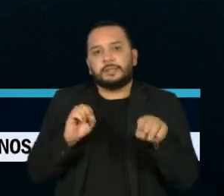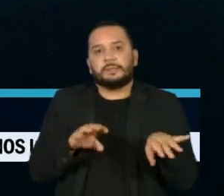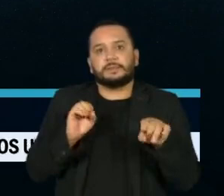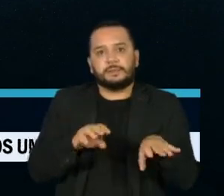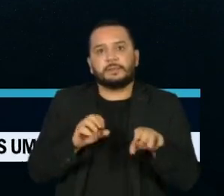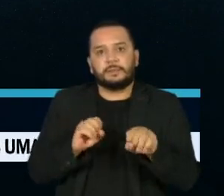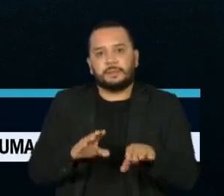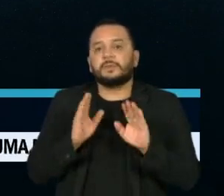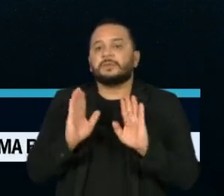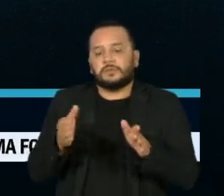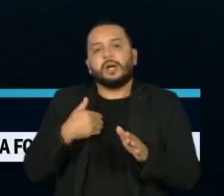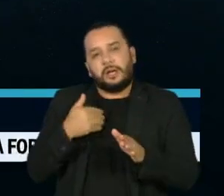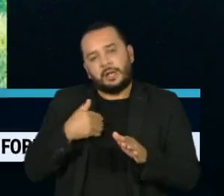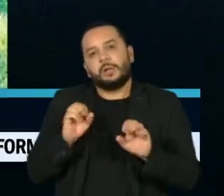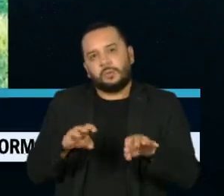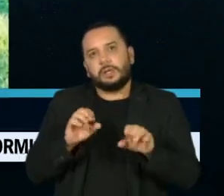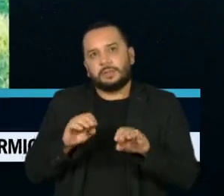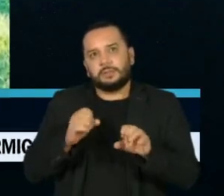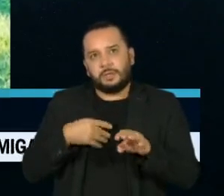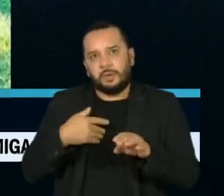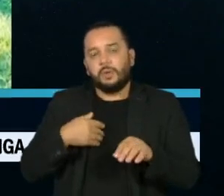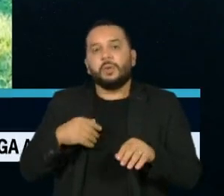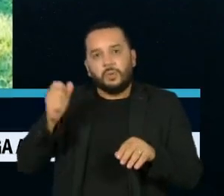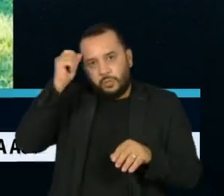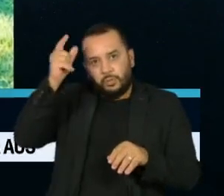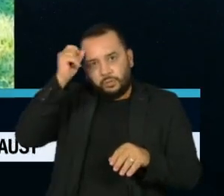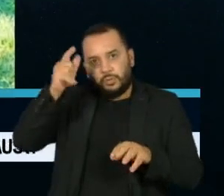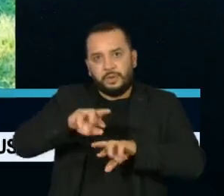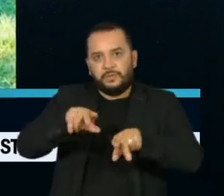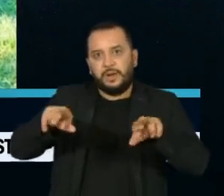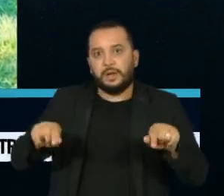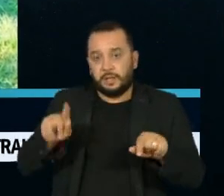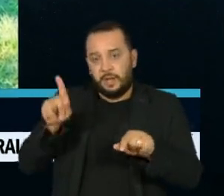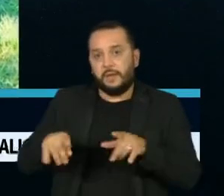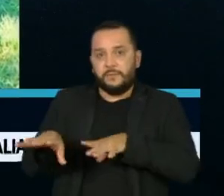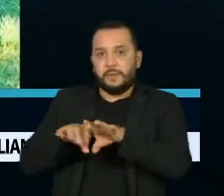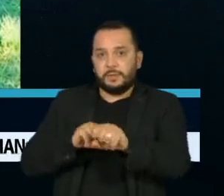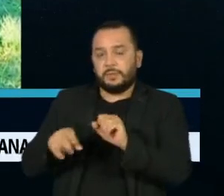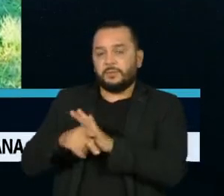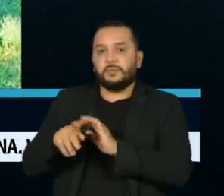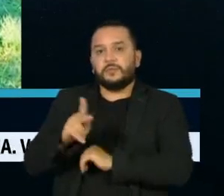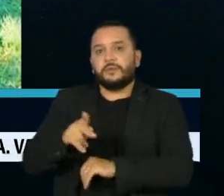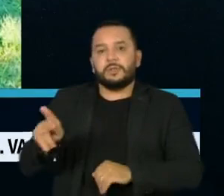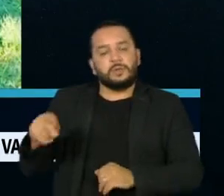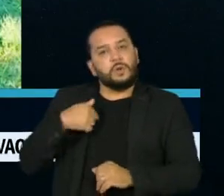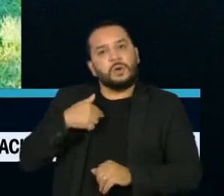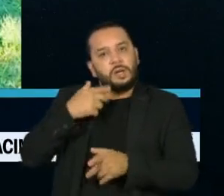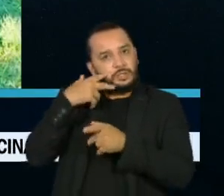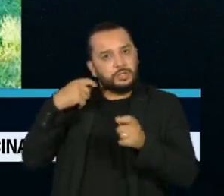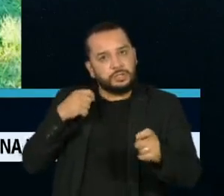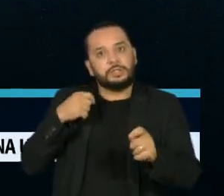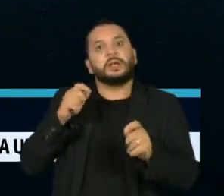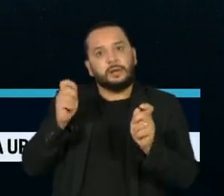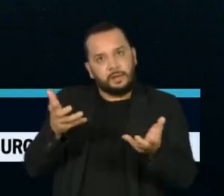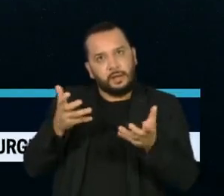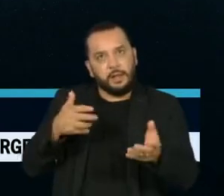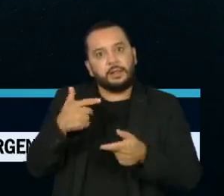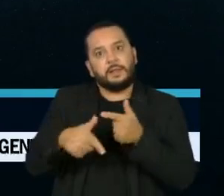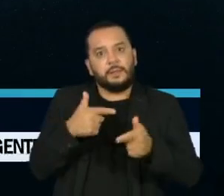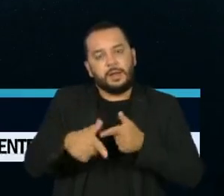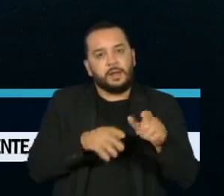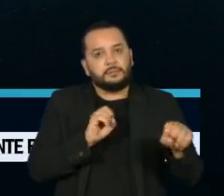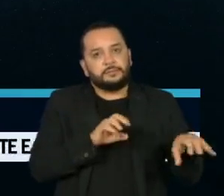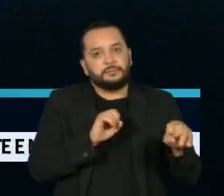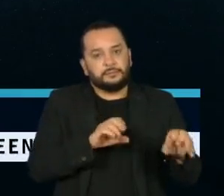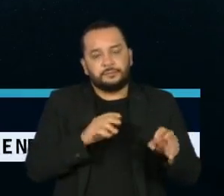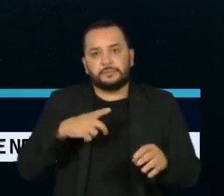Básica Intercultural, formação específica para professores indígenas que pretendem atuar nas aldeias. Essa Bolsa